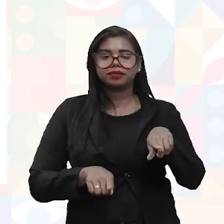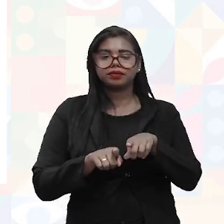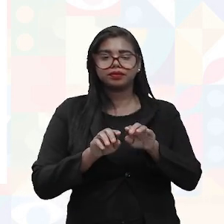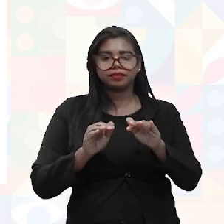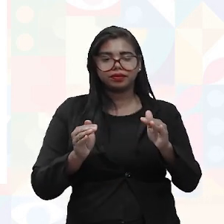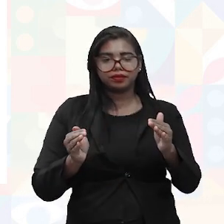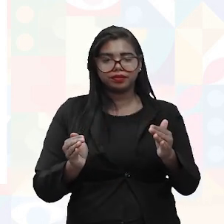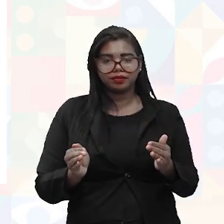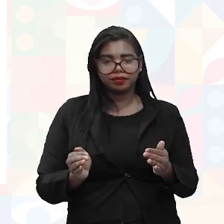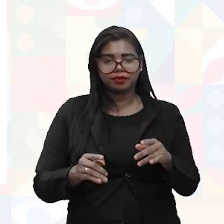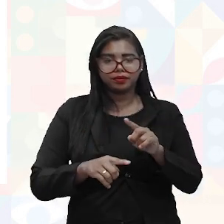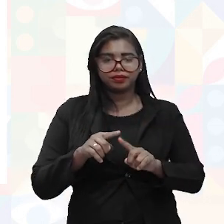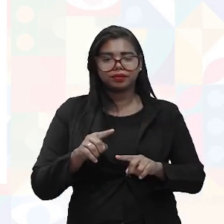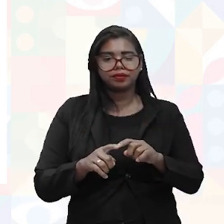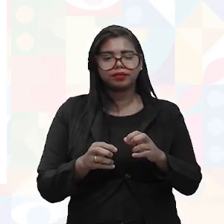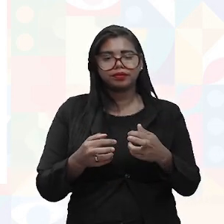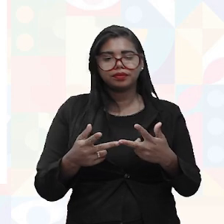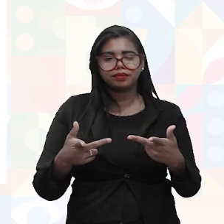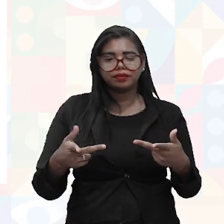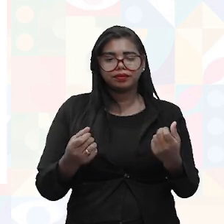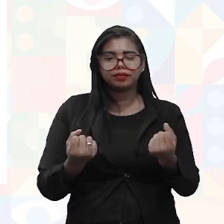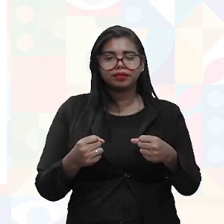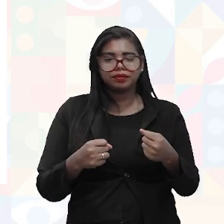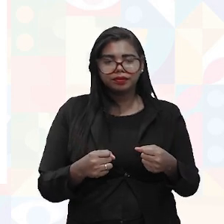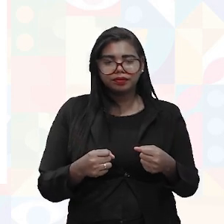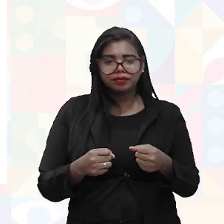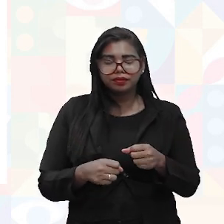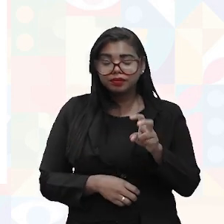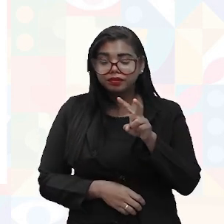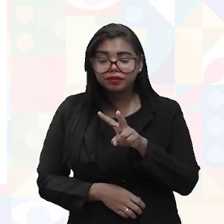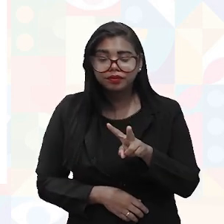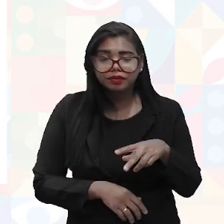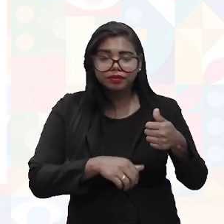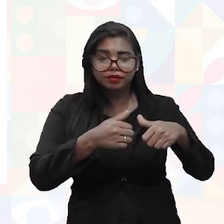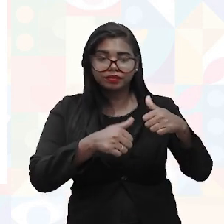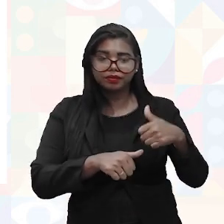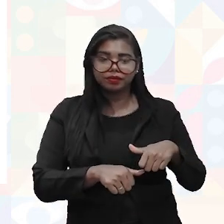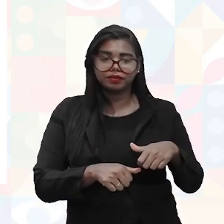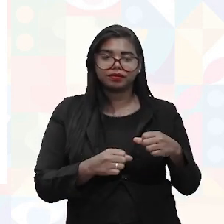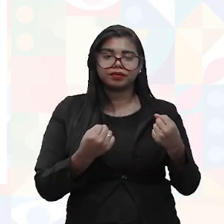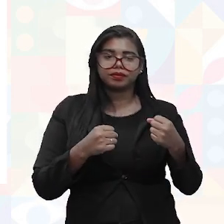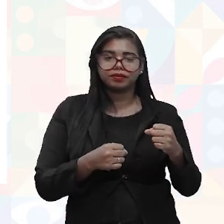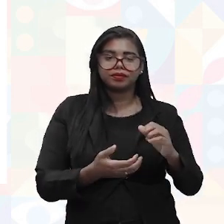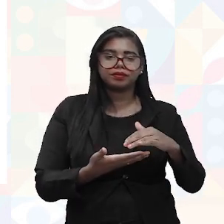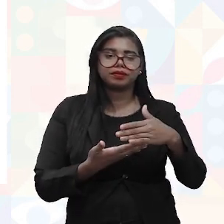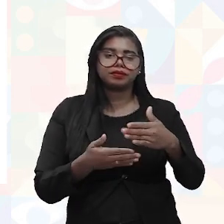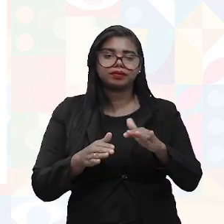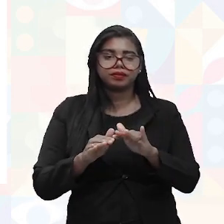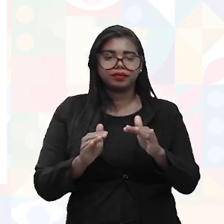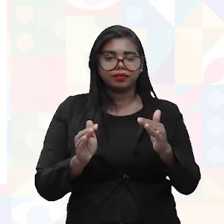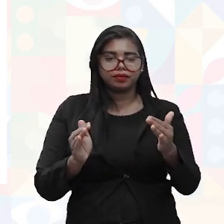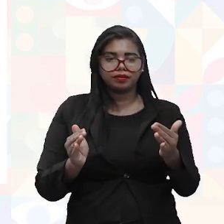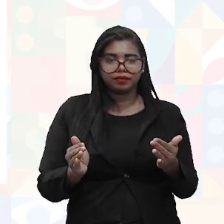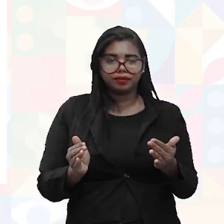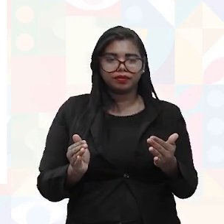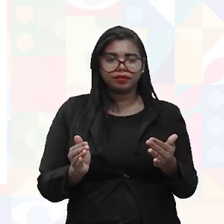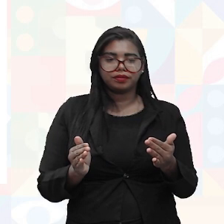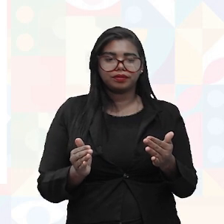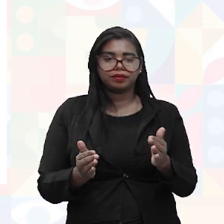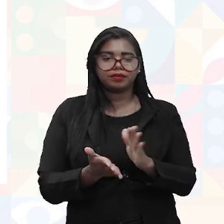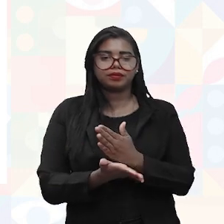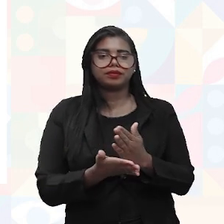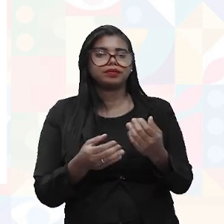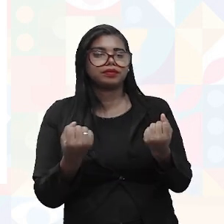o material que precisa de consulta, ele precisa ter a mesa, às vezes precisa ter uma